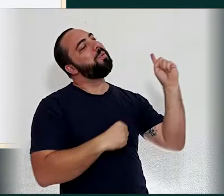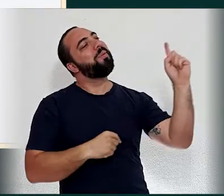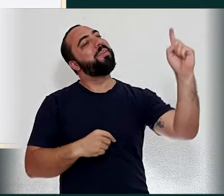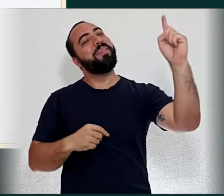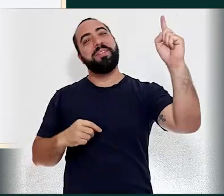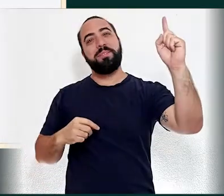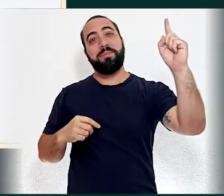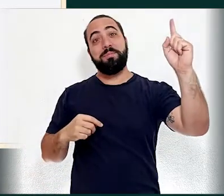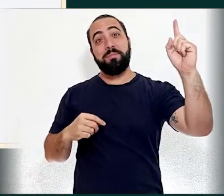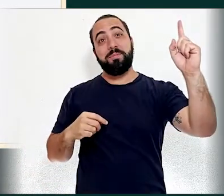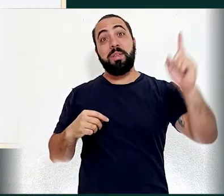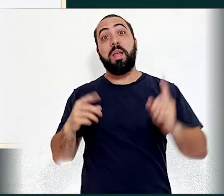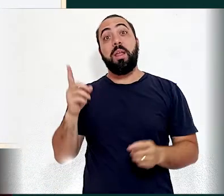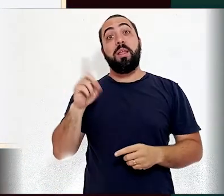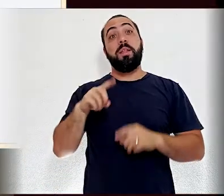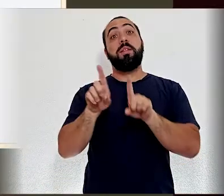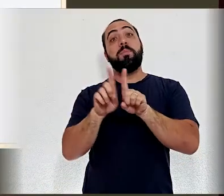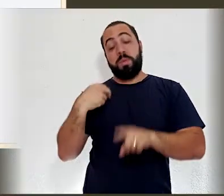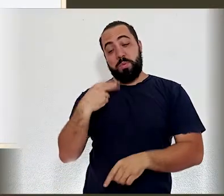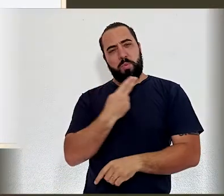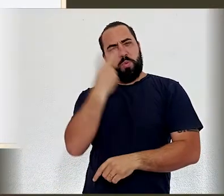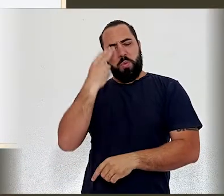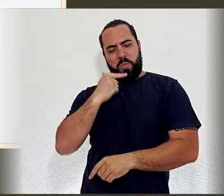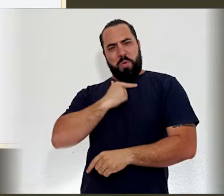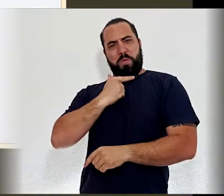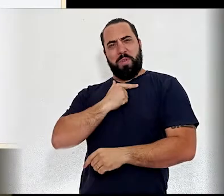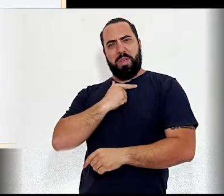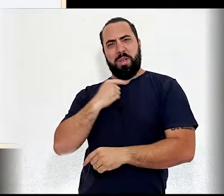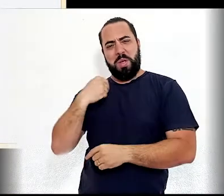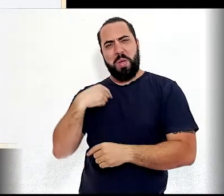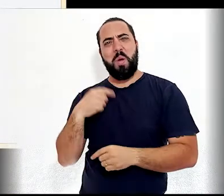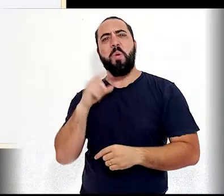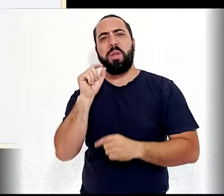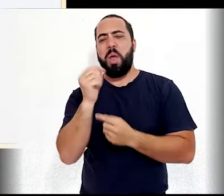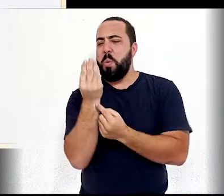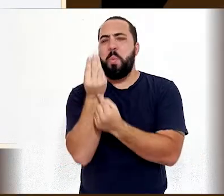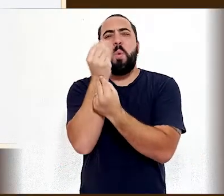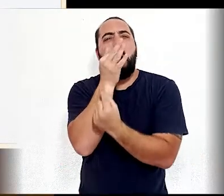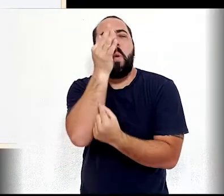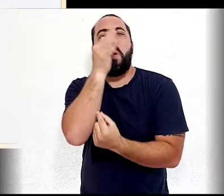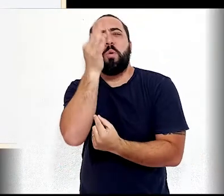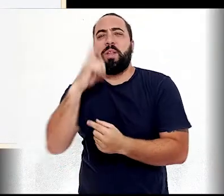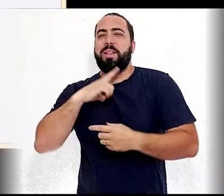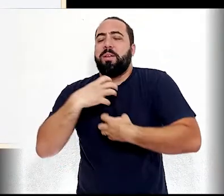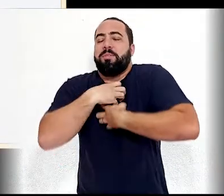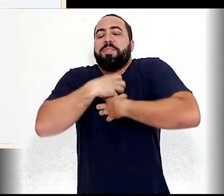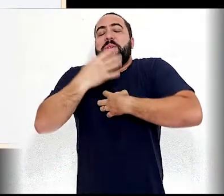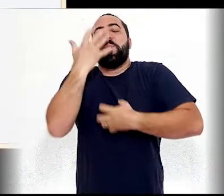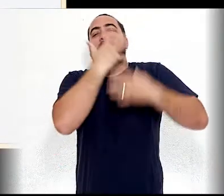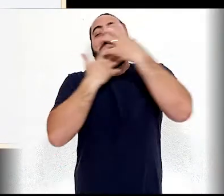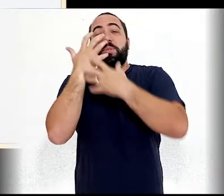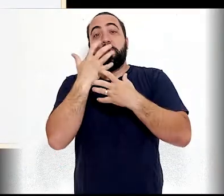Se quiser saber meu nome, o meu nome é muito feio, chamo o botão de rosa que a moça leva no seio. Se